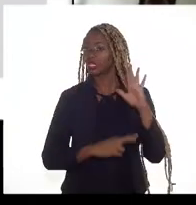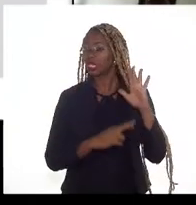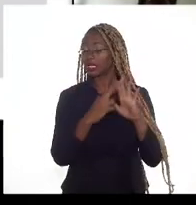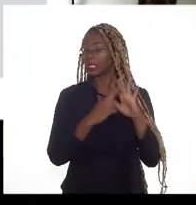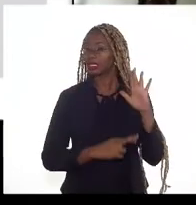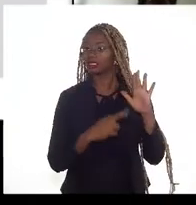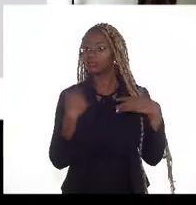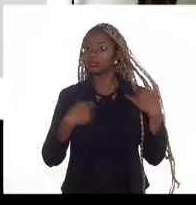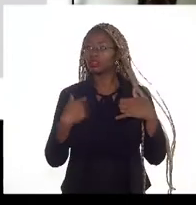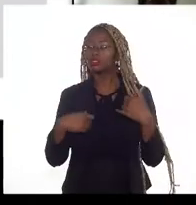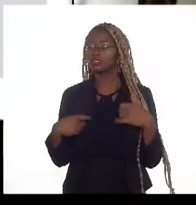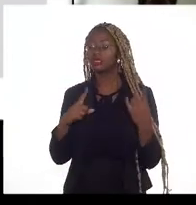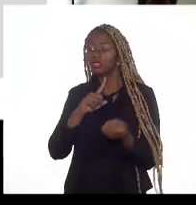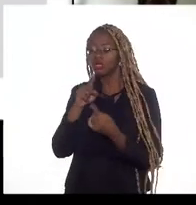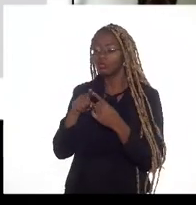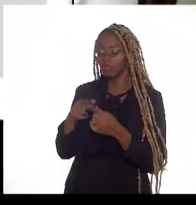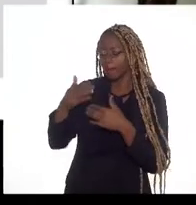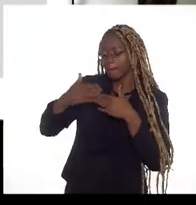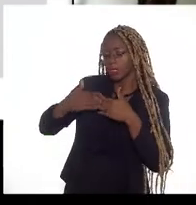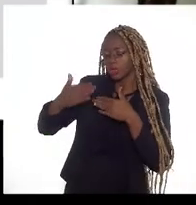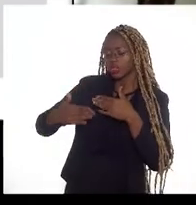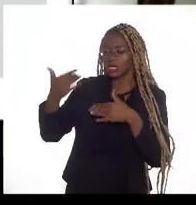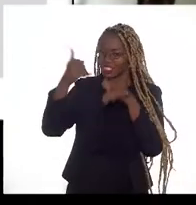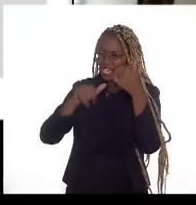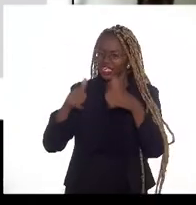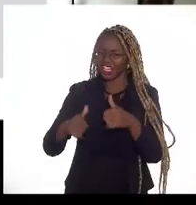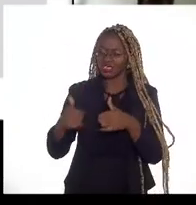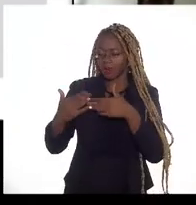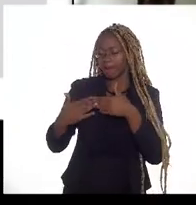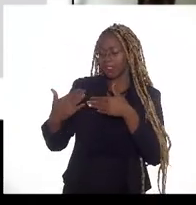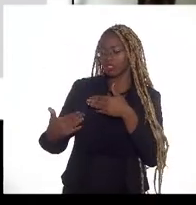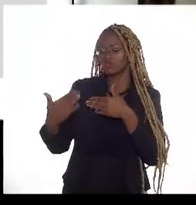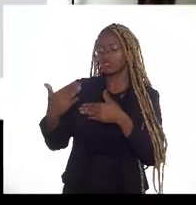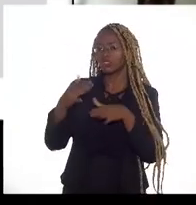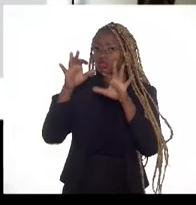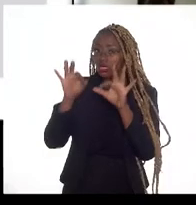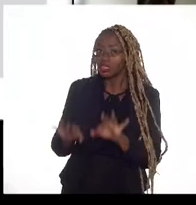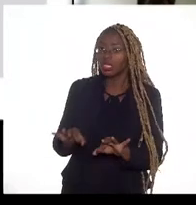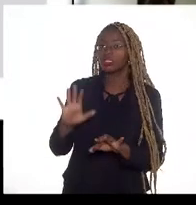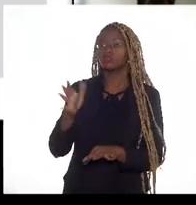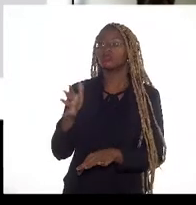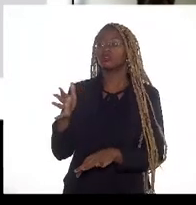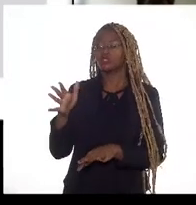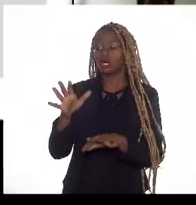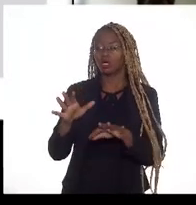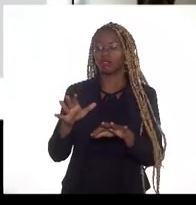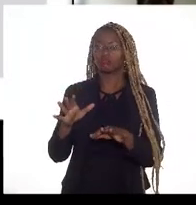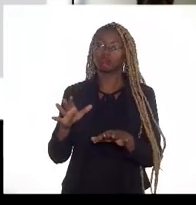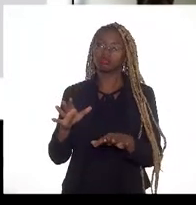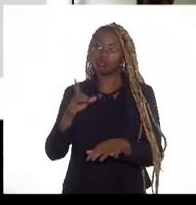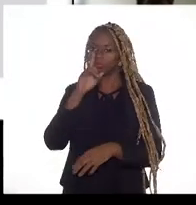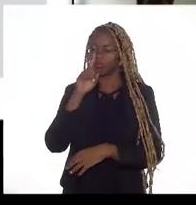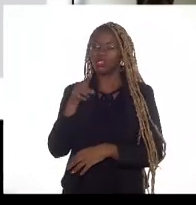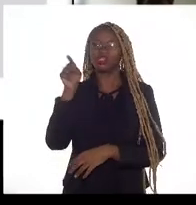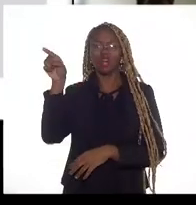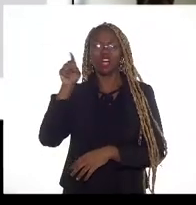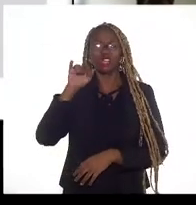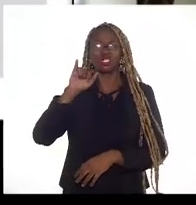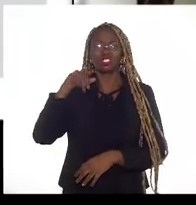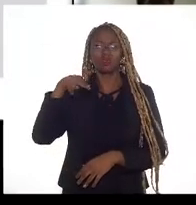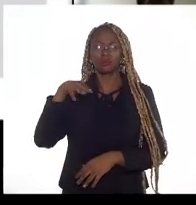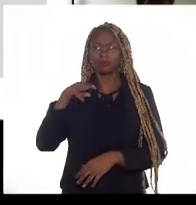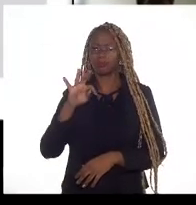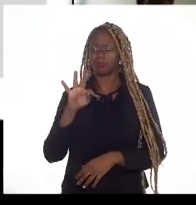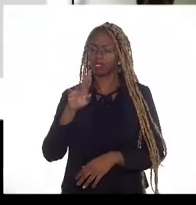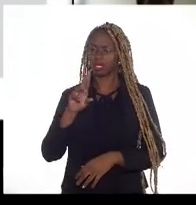a análise laboratorial devem seguir os procedimentos determinados pelo IMED, tem toda uma